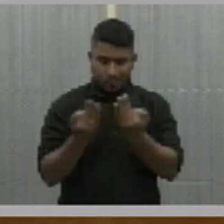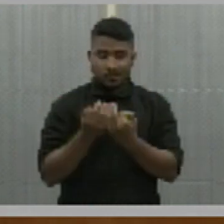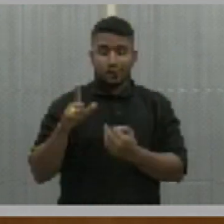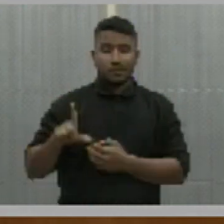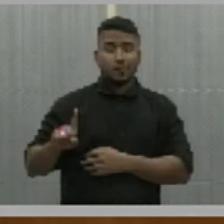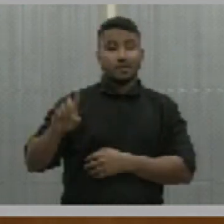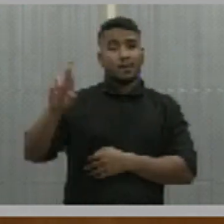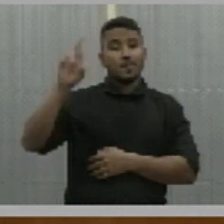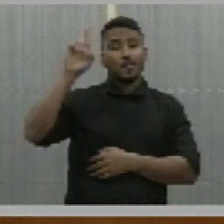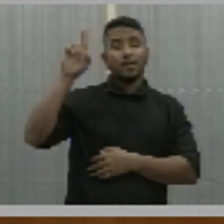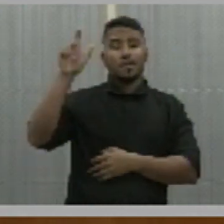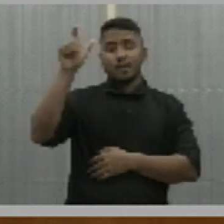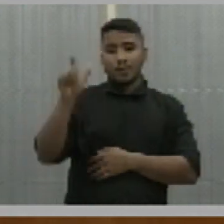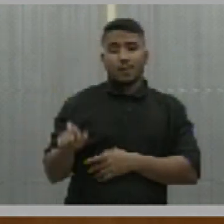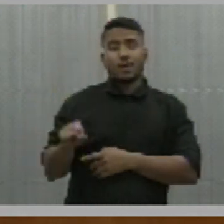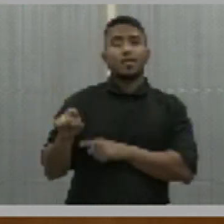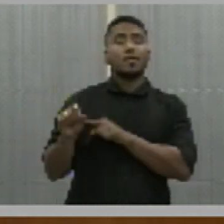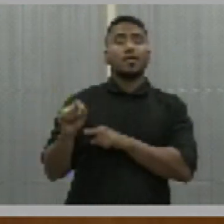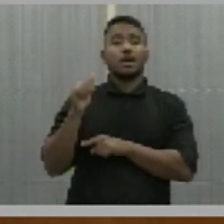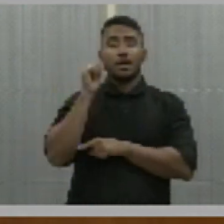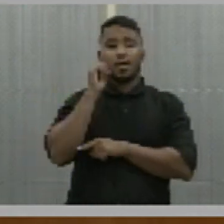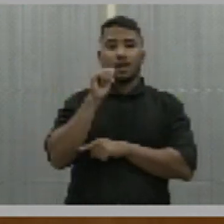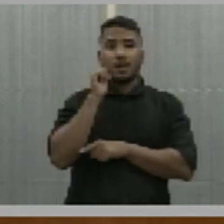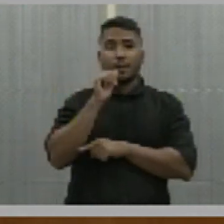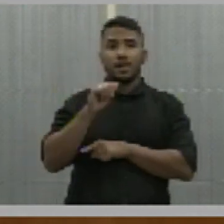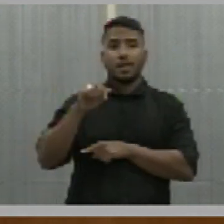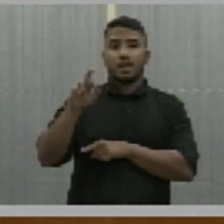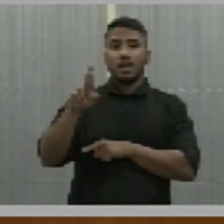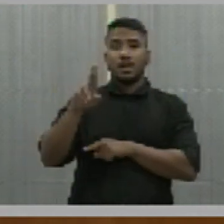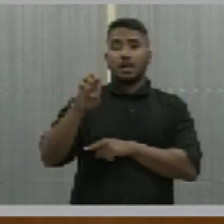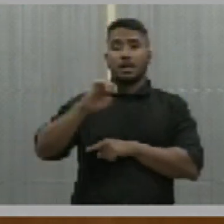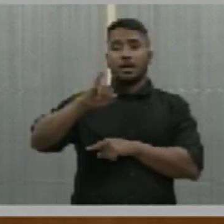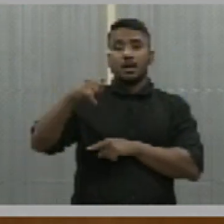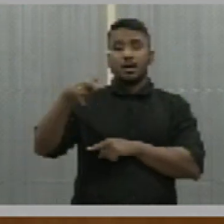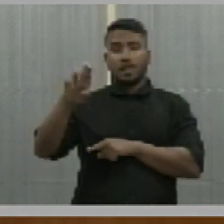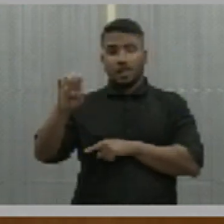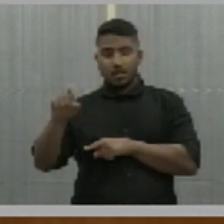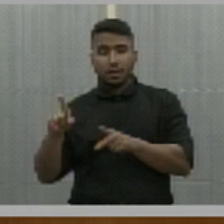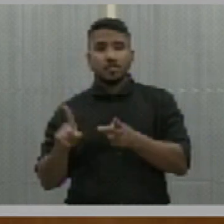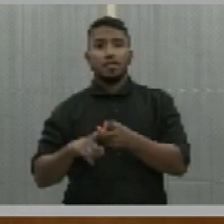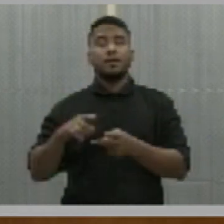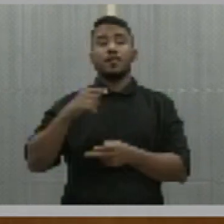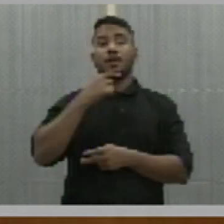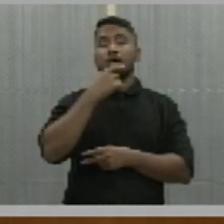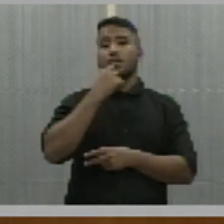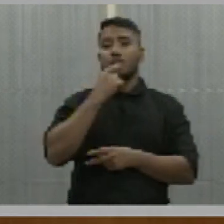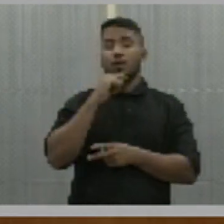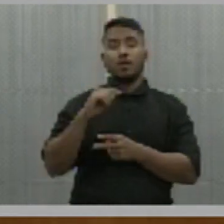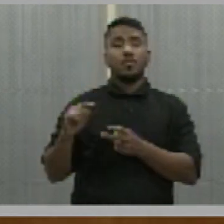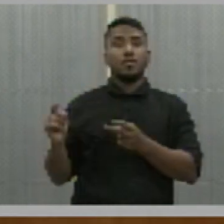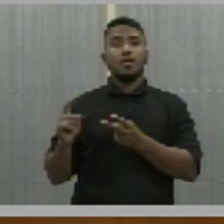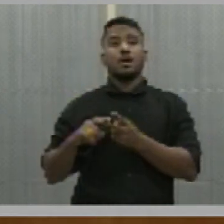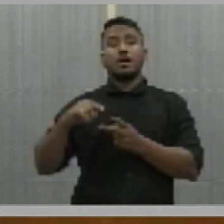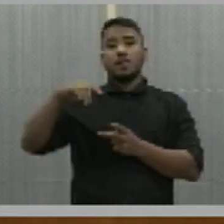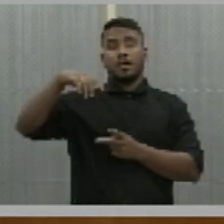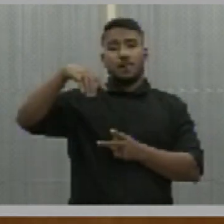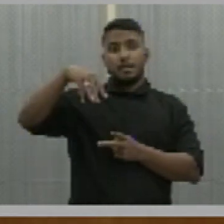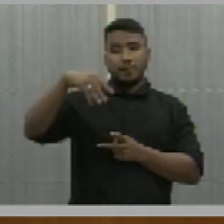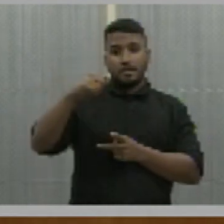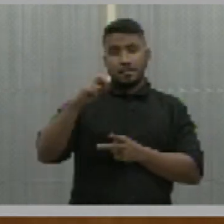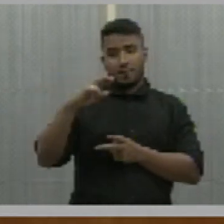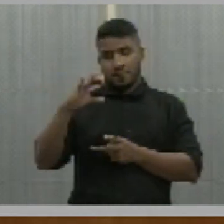representado pela secretária Regiane Tavares, mas também o superintendente Marcos